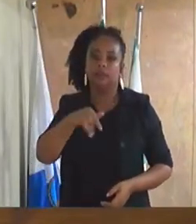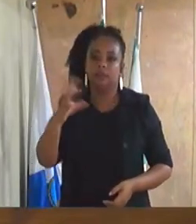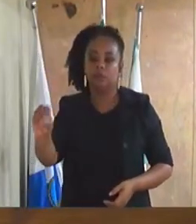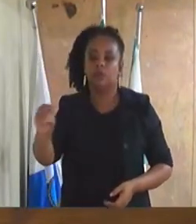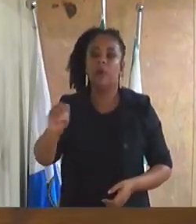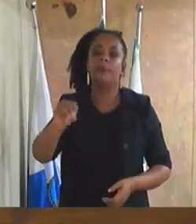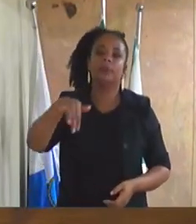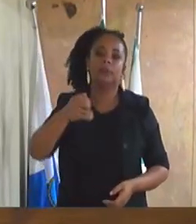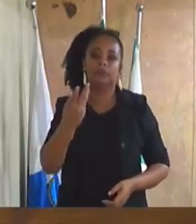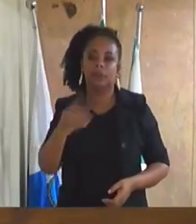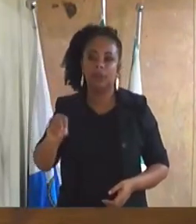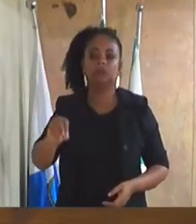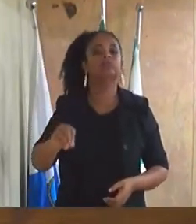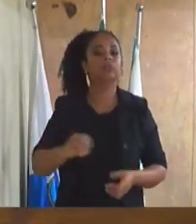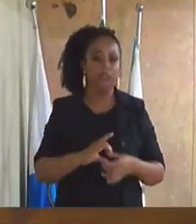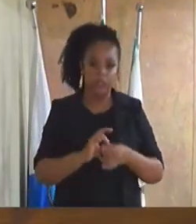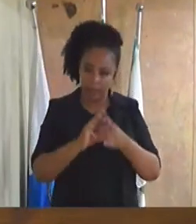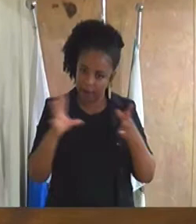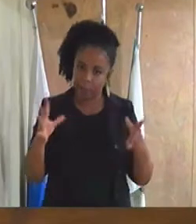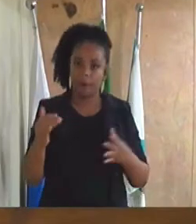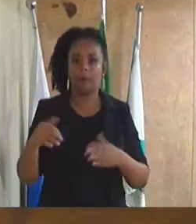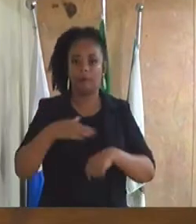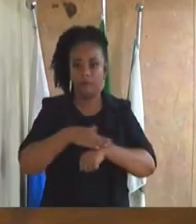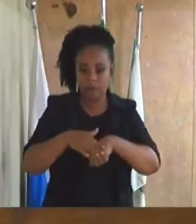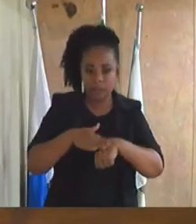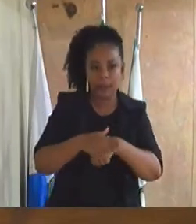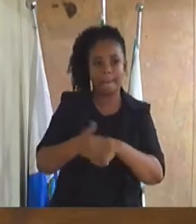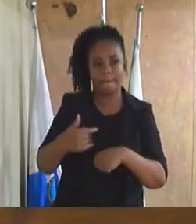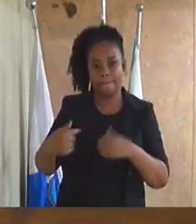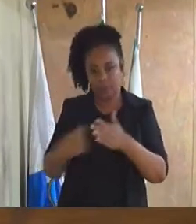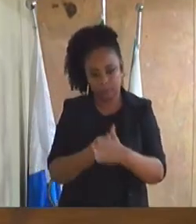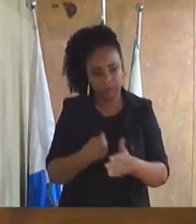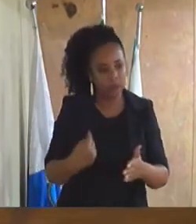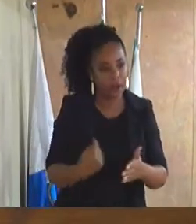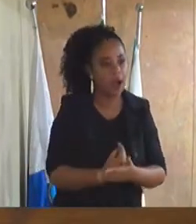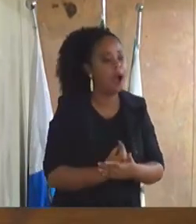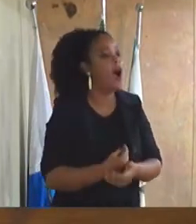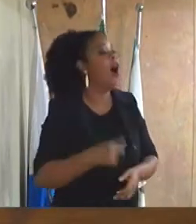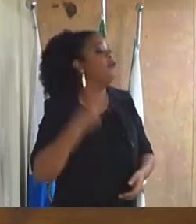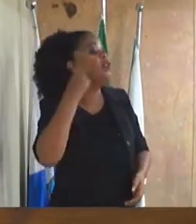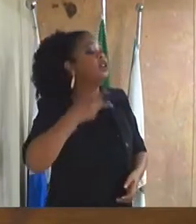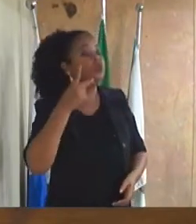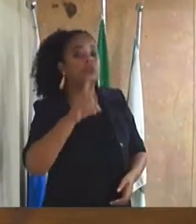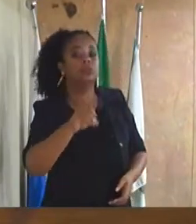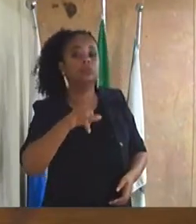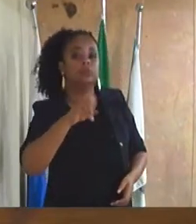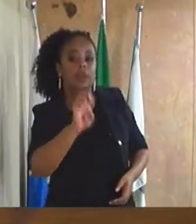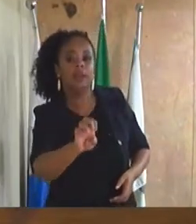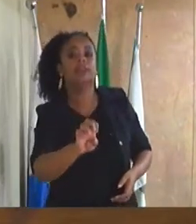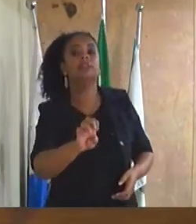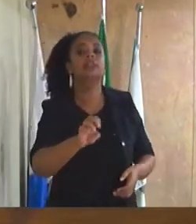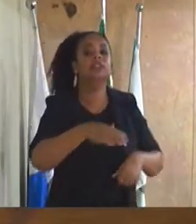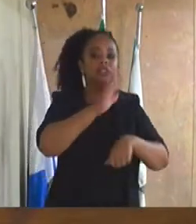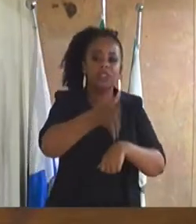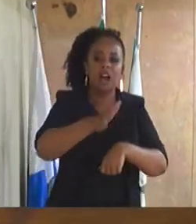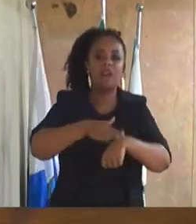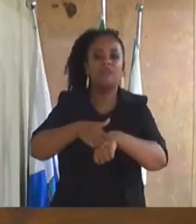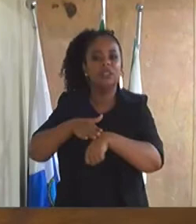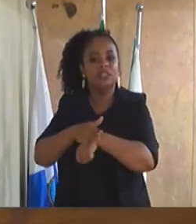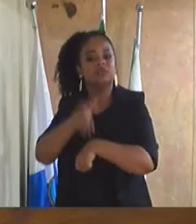disposição vereadora Deise gostaria de já conversei com vossa excelência assim que a senhora desceu aqui dessa tribuna